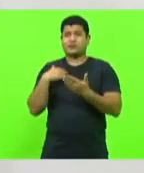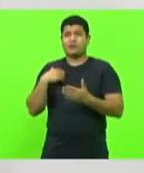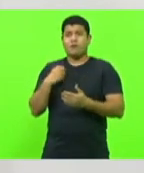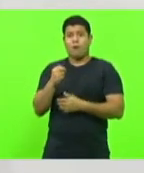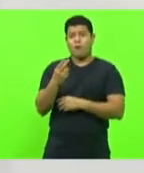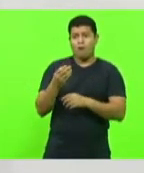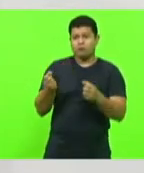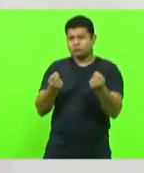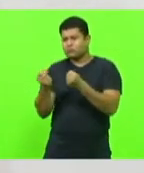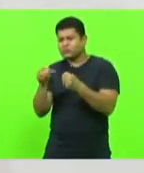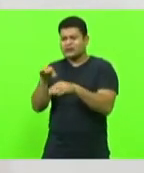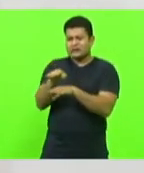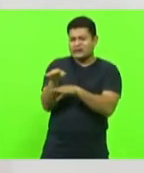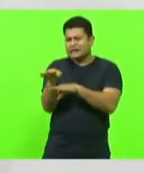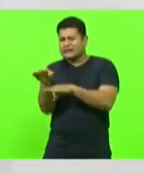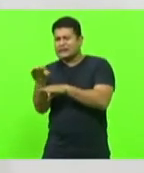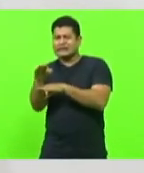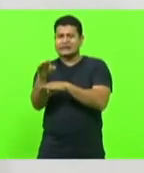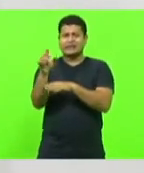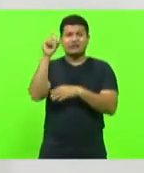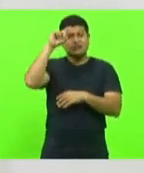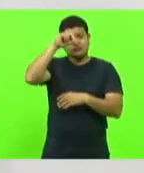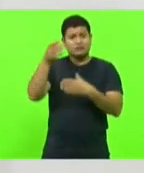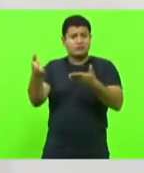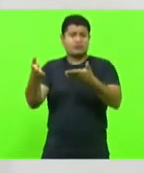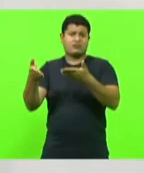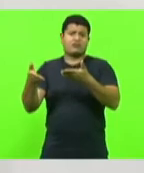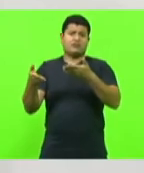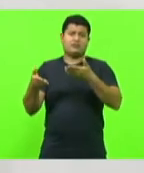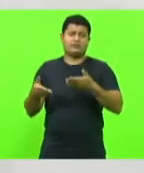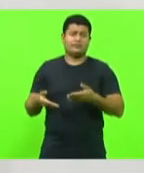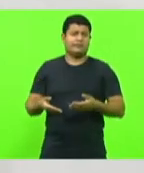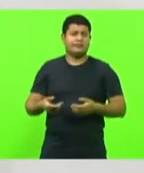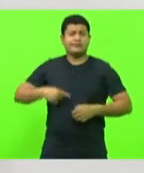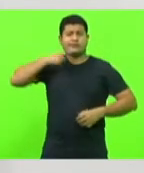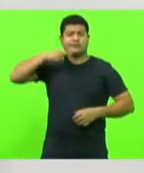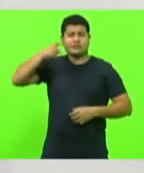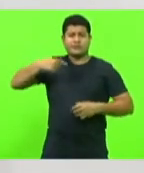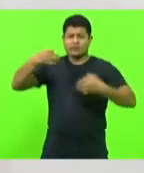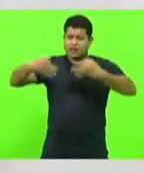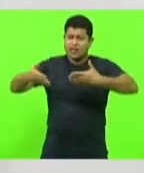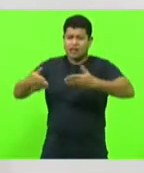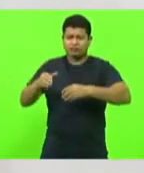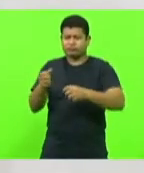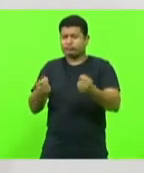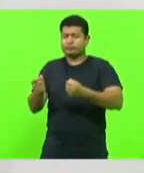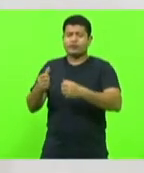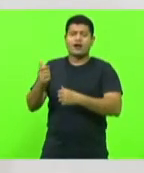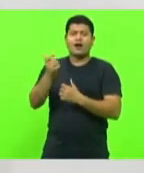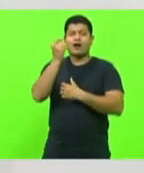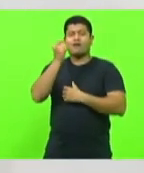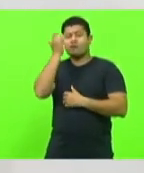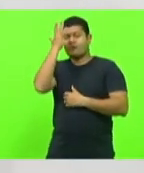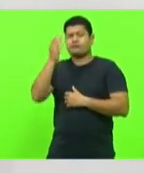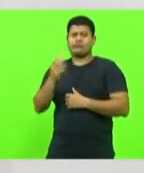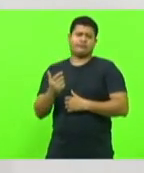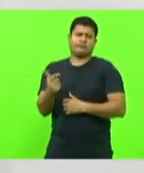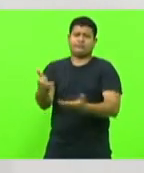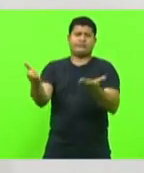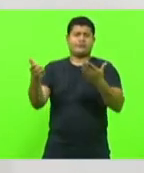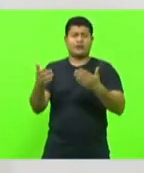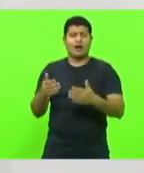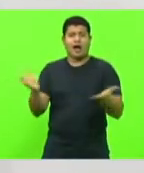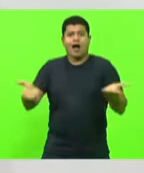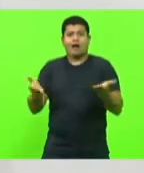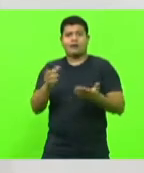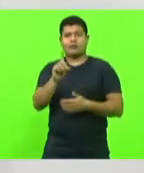barranco, ou é andar na contramão, não tem mais como trafegar. Aí o DENIT vem e fala, não, agora nós vamos arrumar.